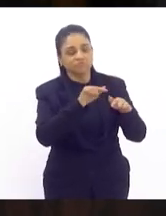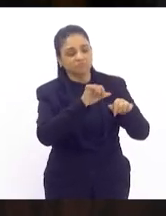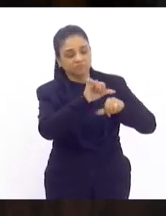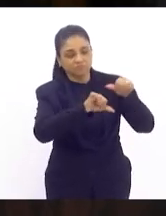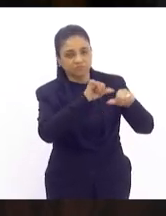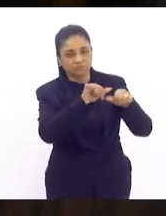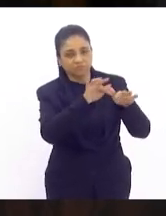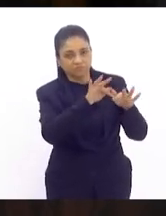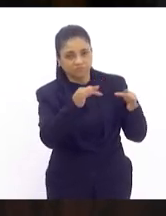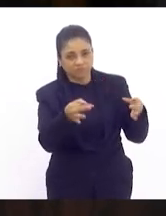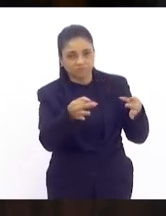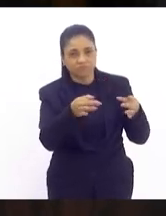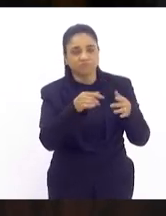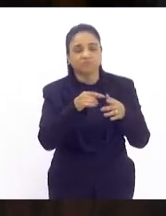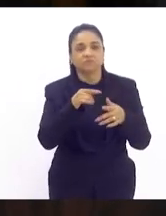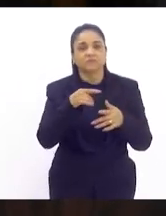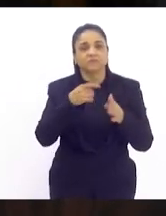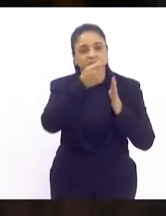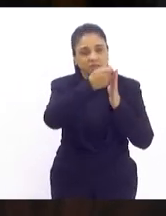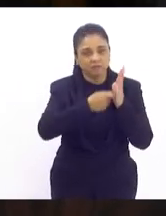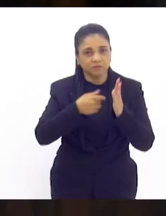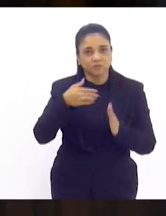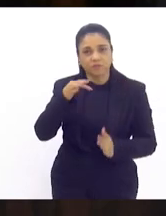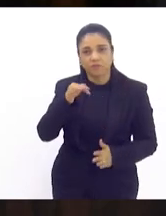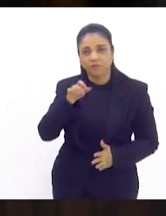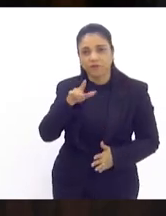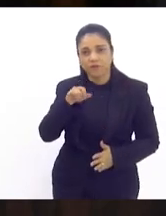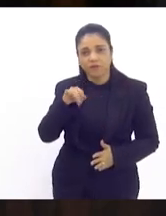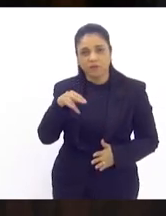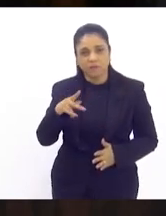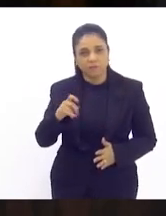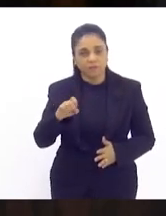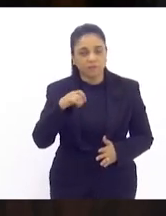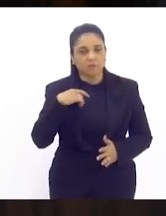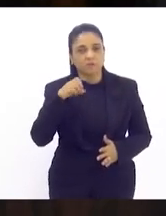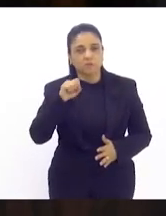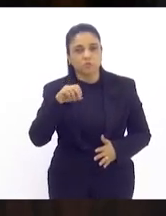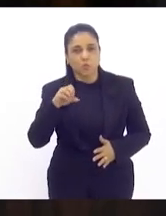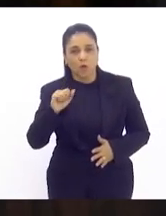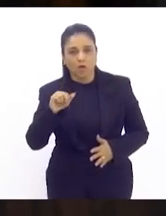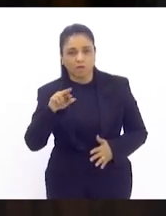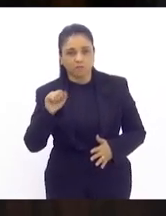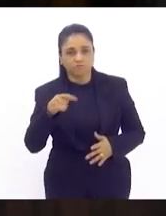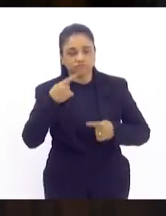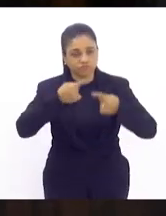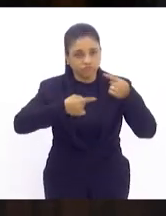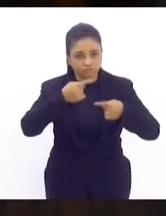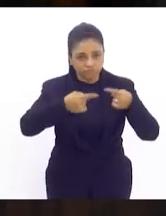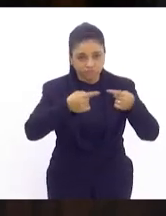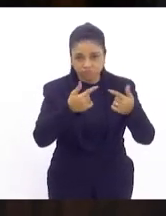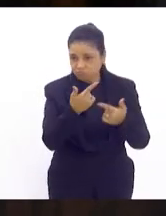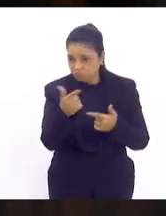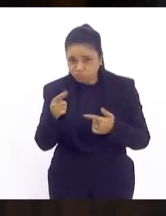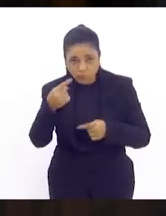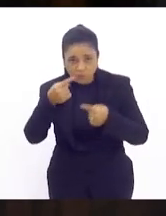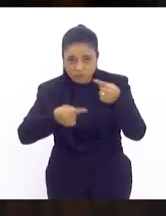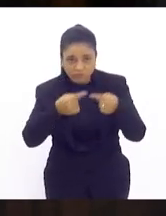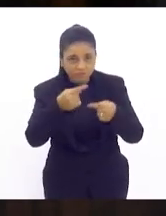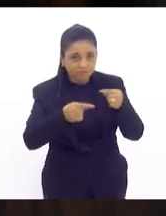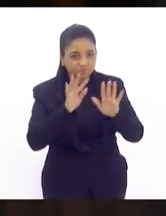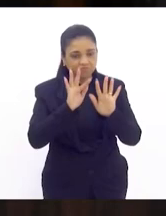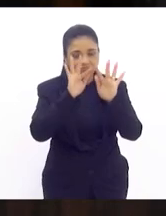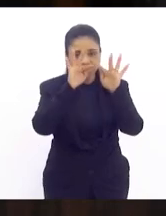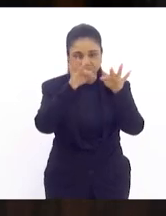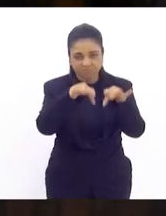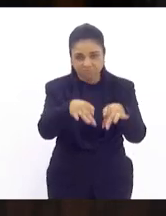relator deputado Felipe Soares em discussão não havendo com quem queira